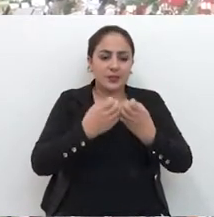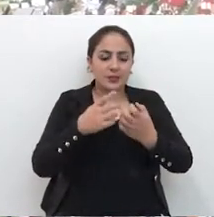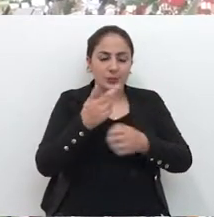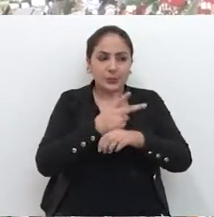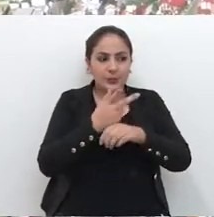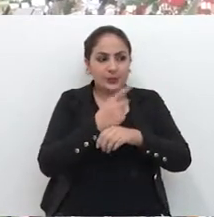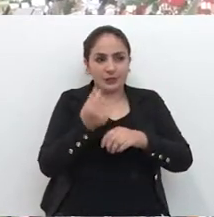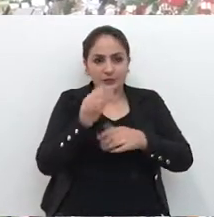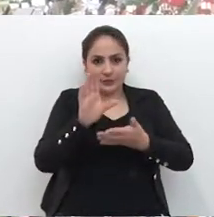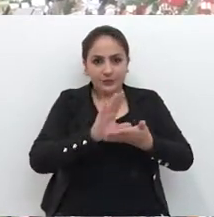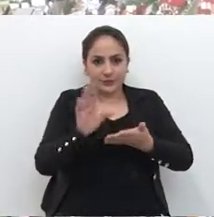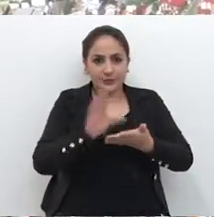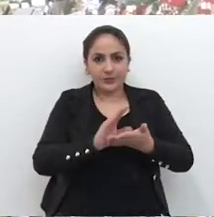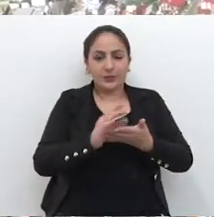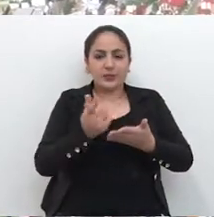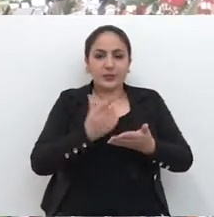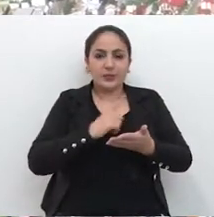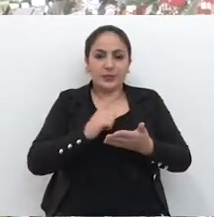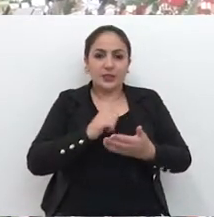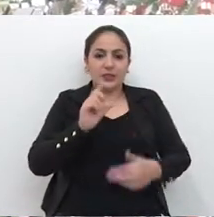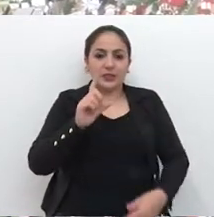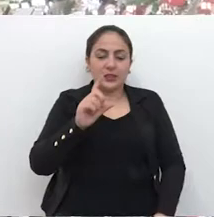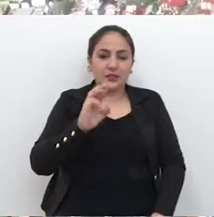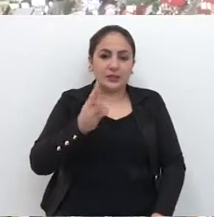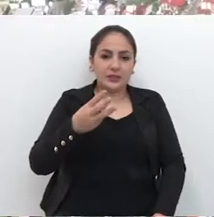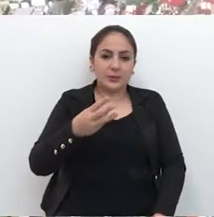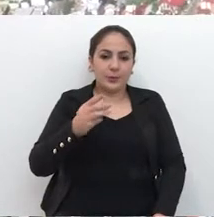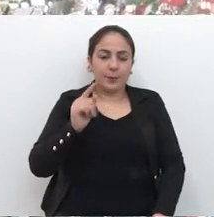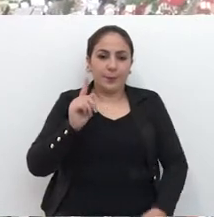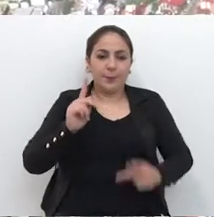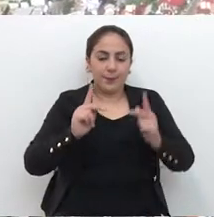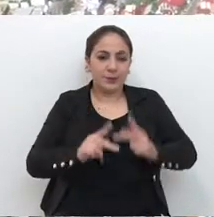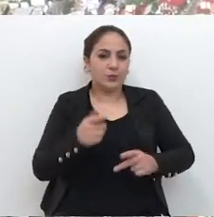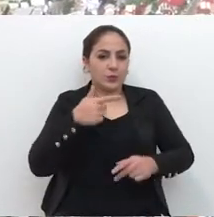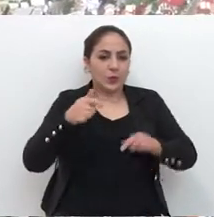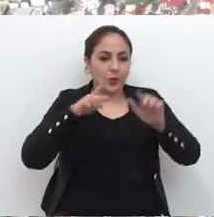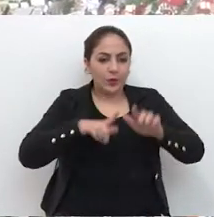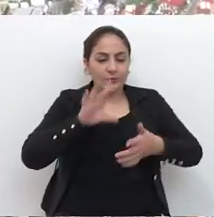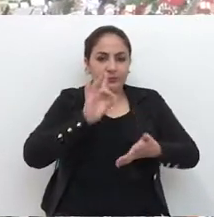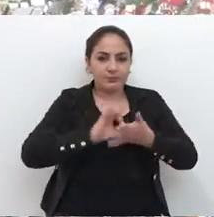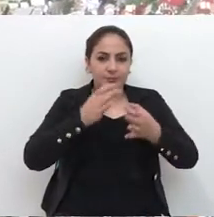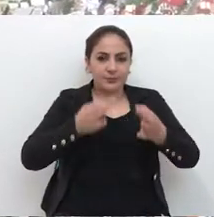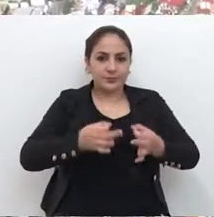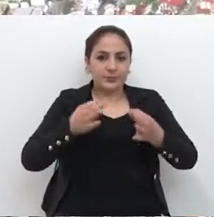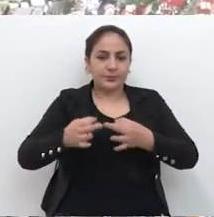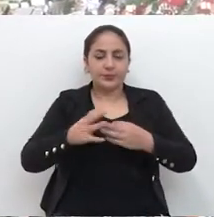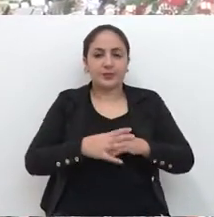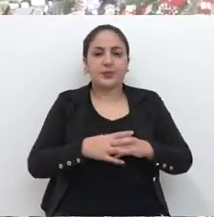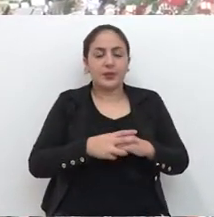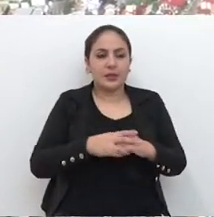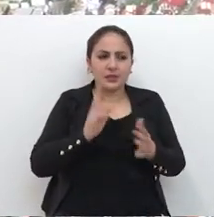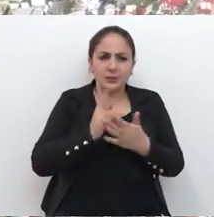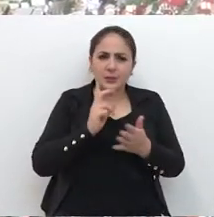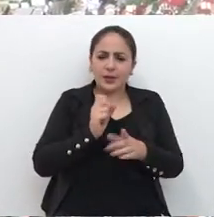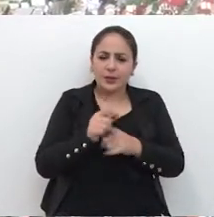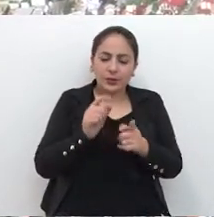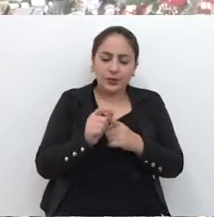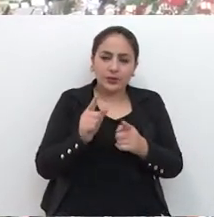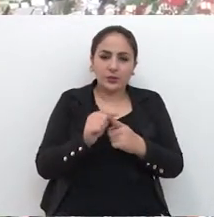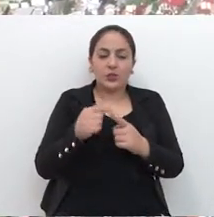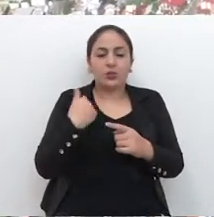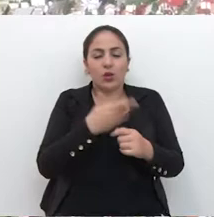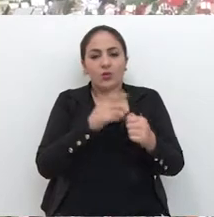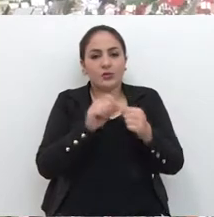para buscar fundos, onde reúnem em torno de 3 mil pessoas nesses eventos e que eles não têm o local, eles têm que sempre estar alugando. Então, plantamente,